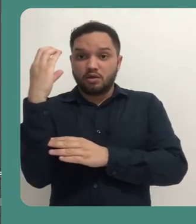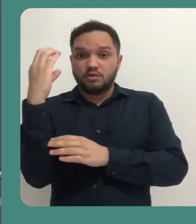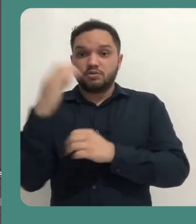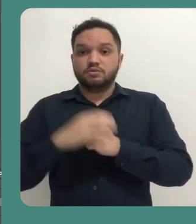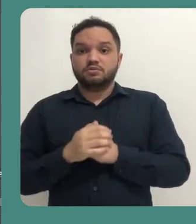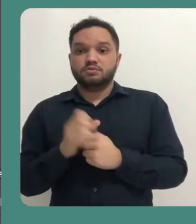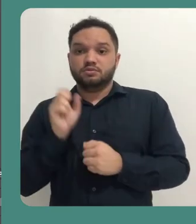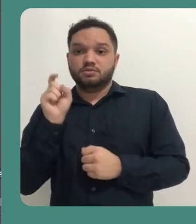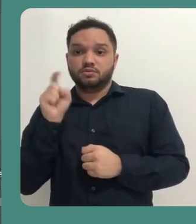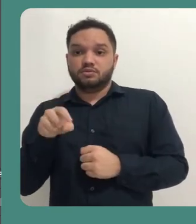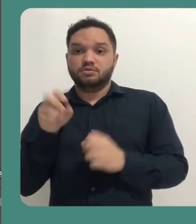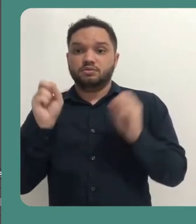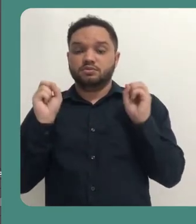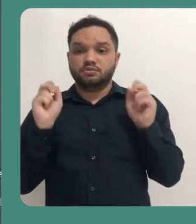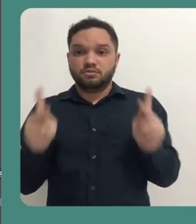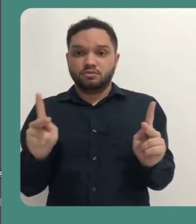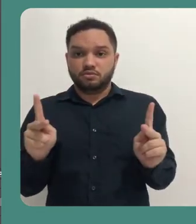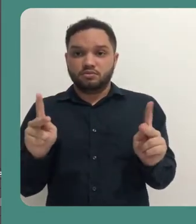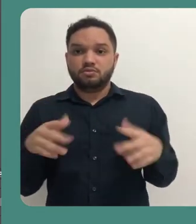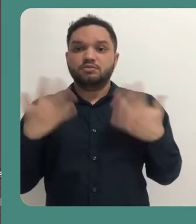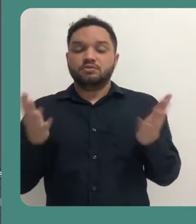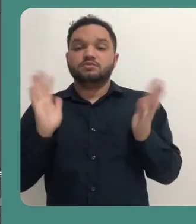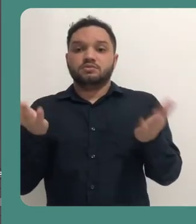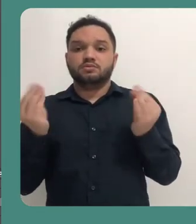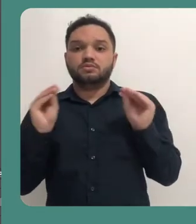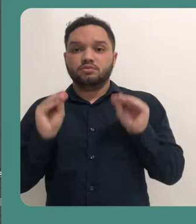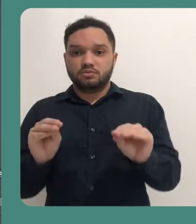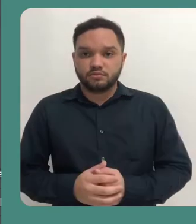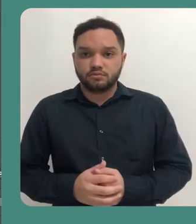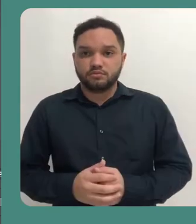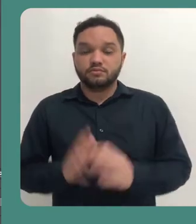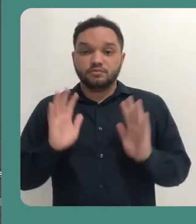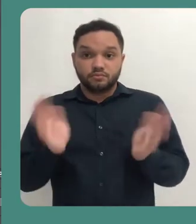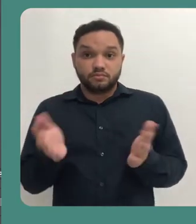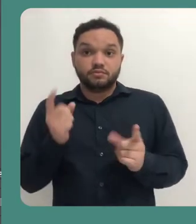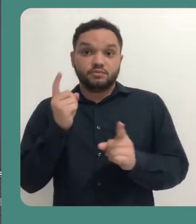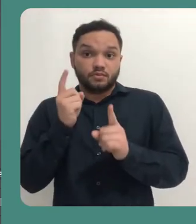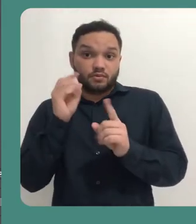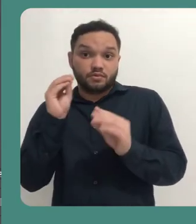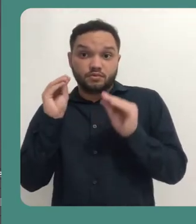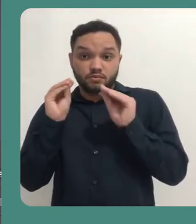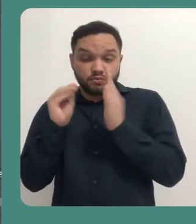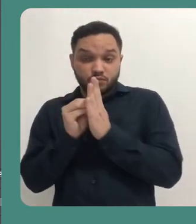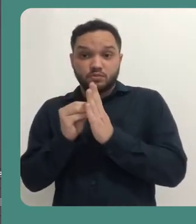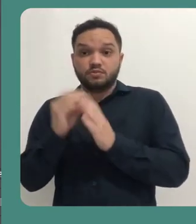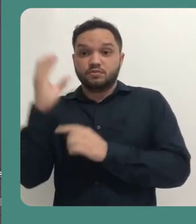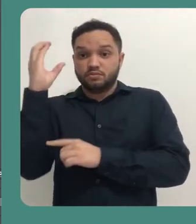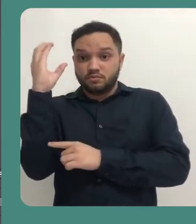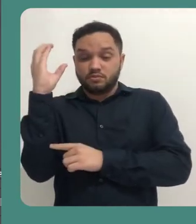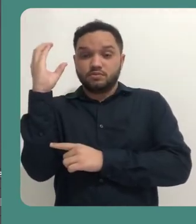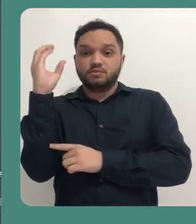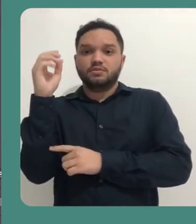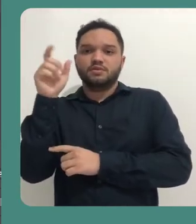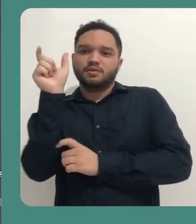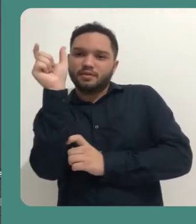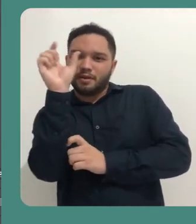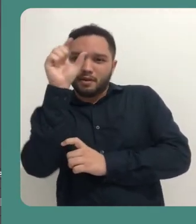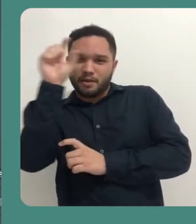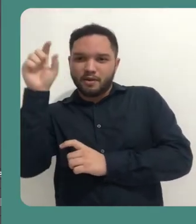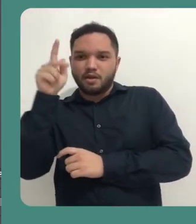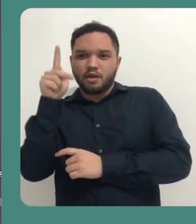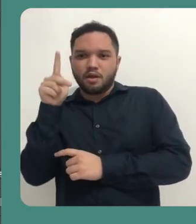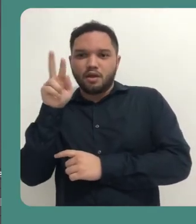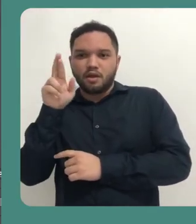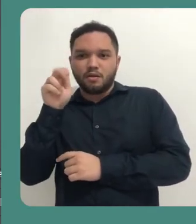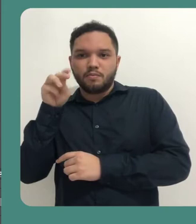clicar então em ok. Então ele já colocou aqui no campo de prévia a minha webcam, e aqui na parte de